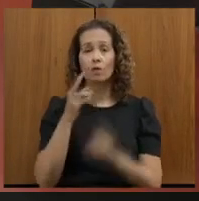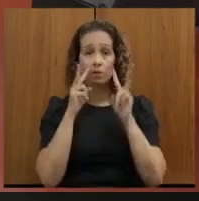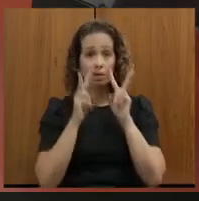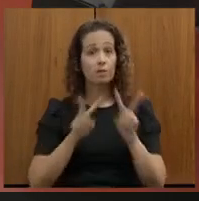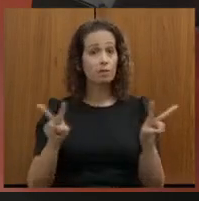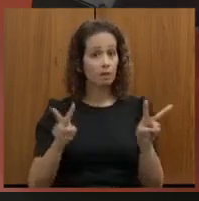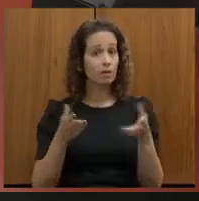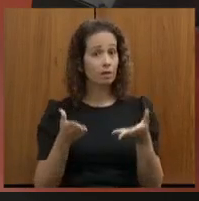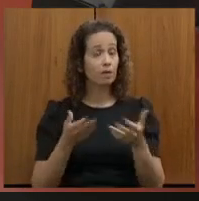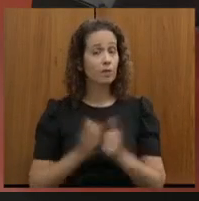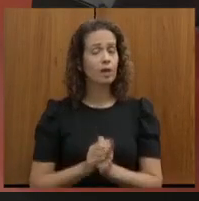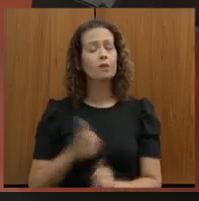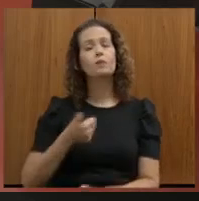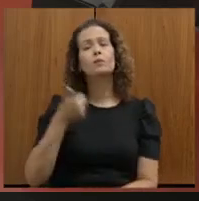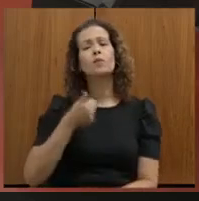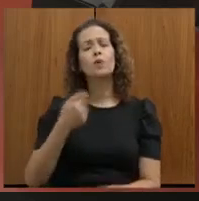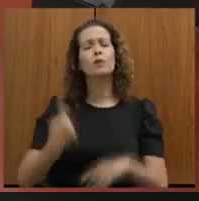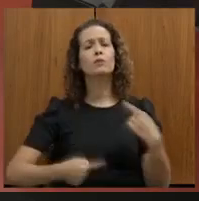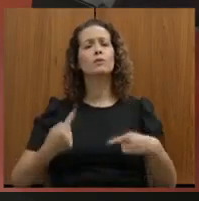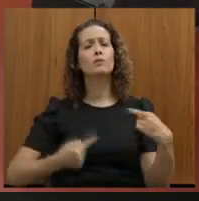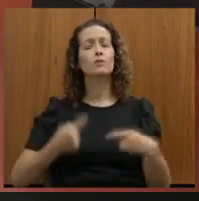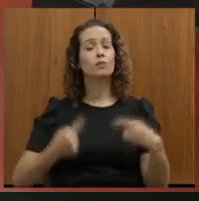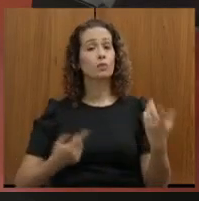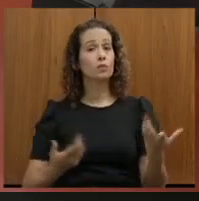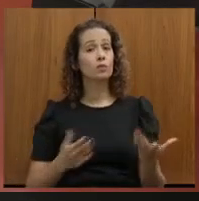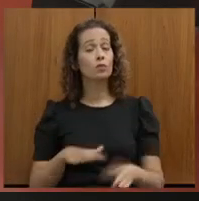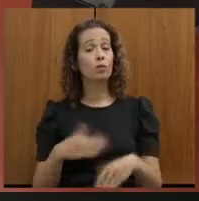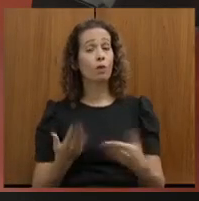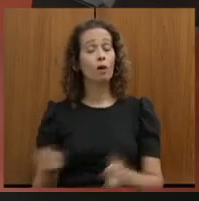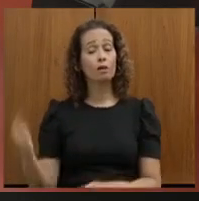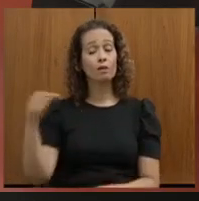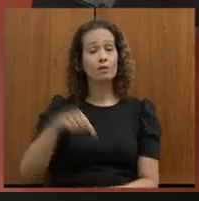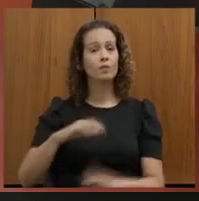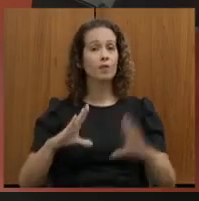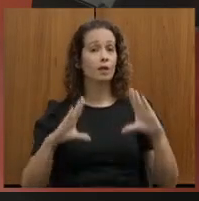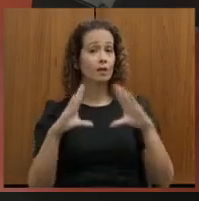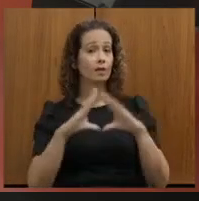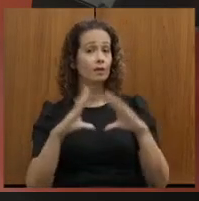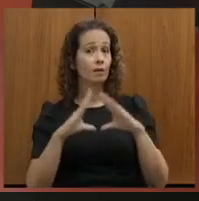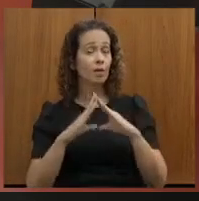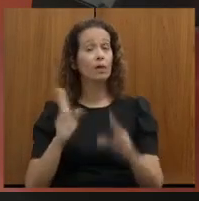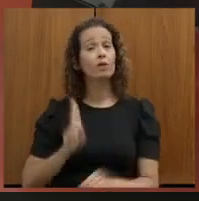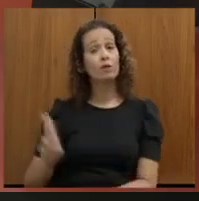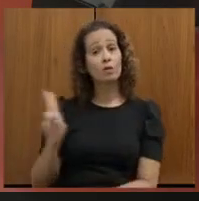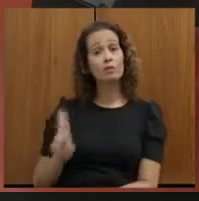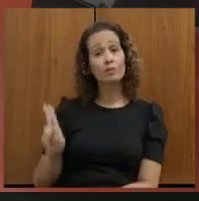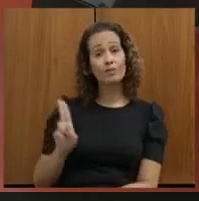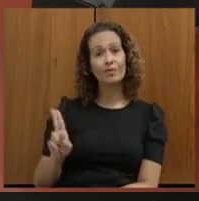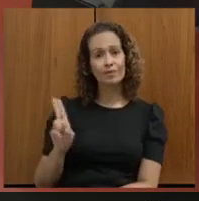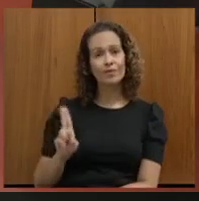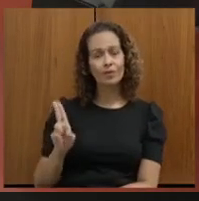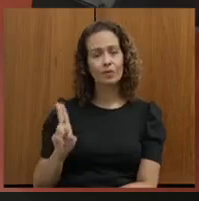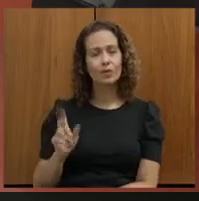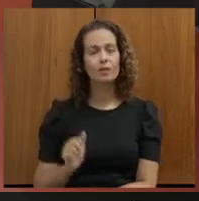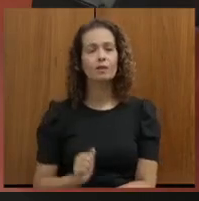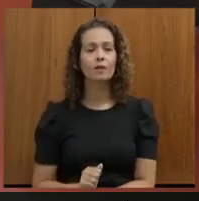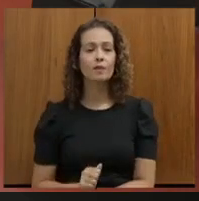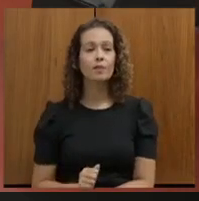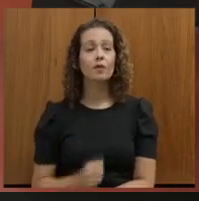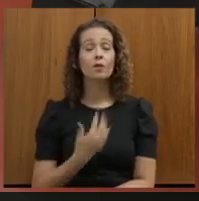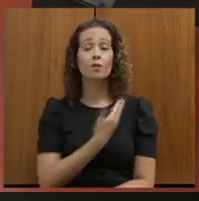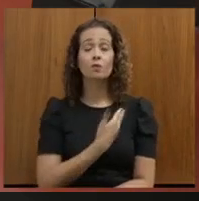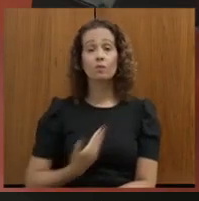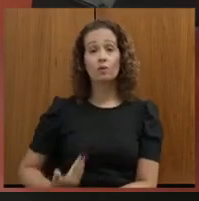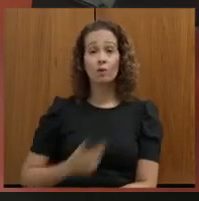foi o primeiro discurso que, quando eu vim aqui para a Assembleia, usei ao nosso governador